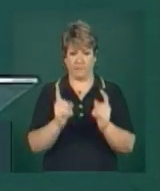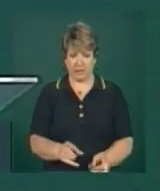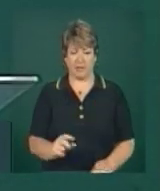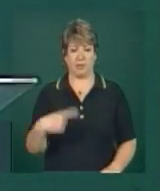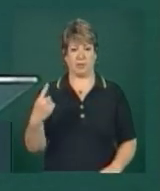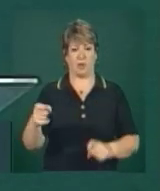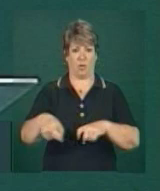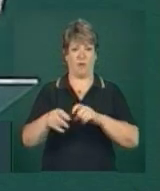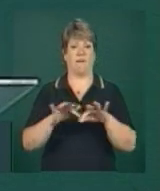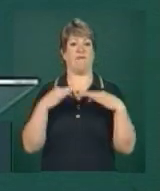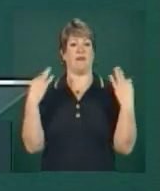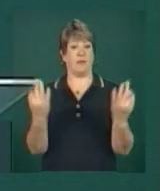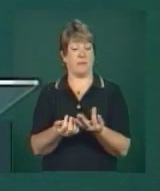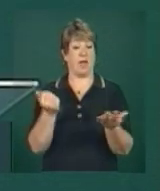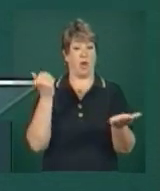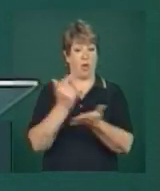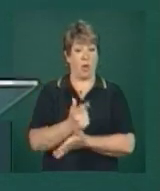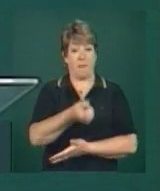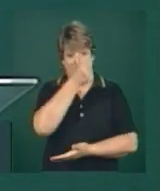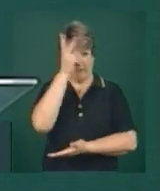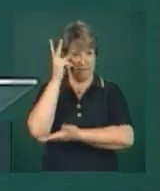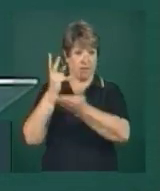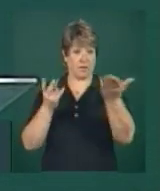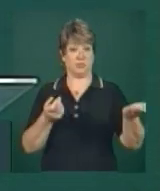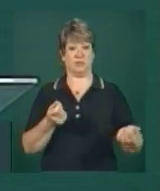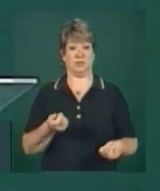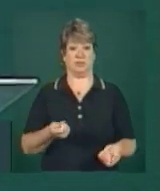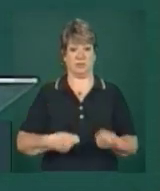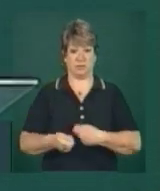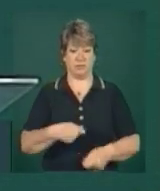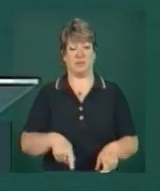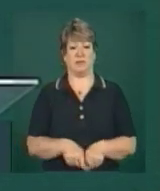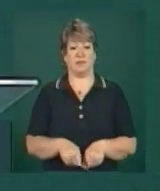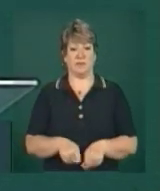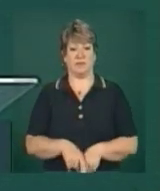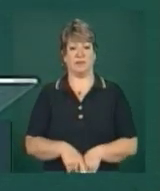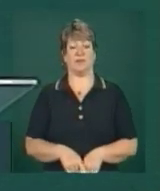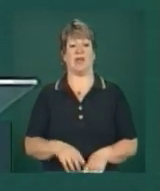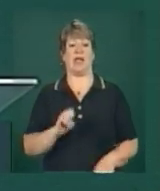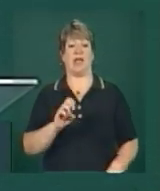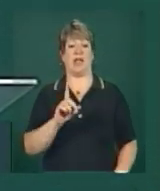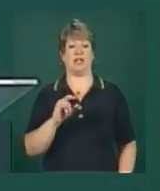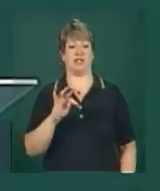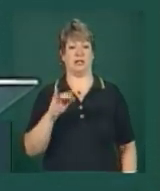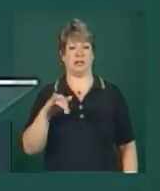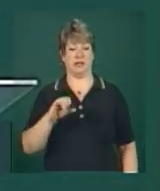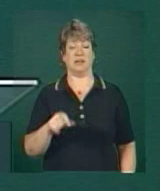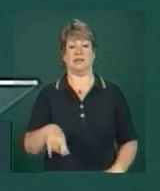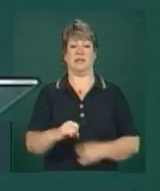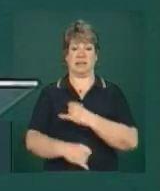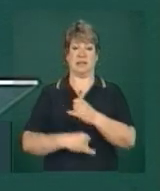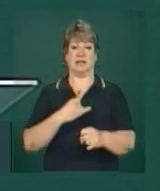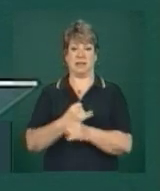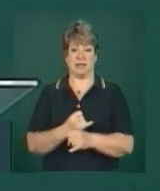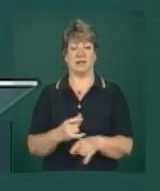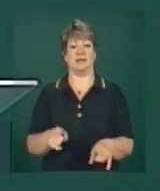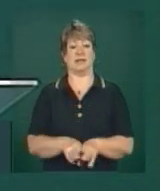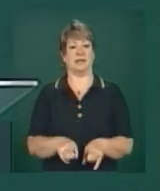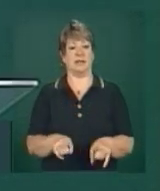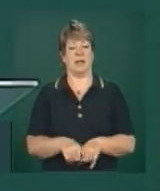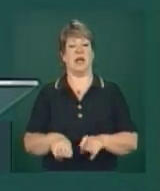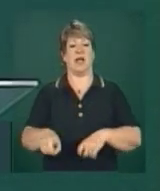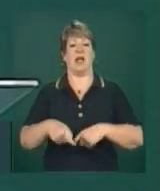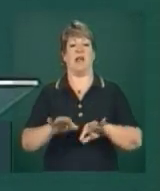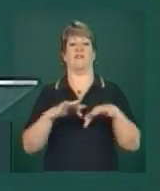familiares e a compra de prefeitos e prefeitas. Vamos disponibilizar editais pela internet e a